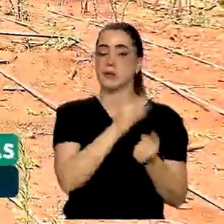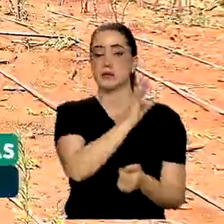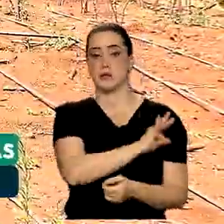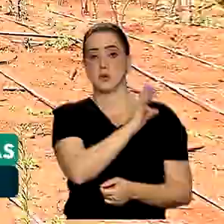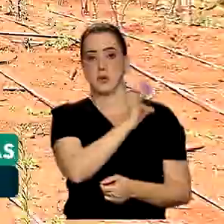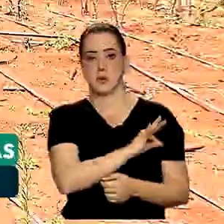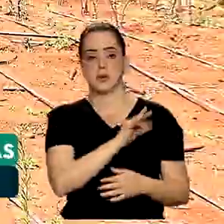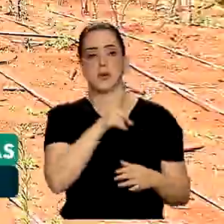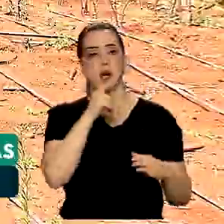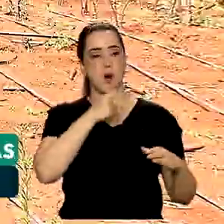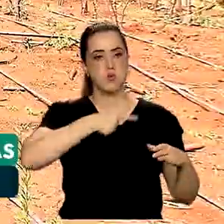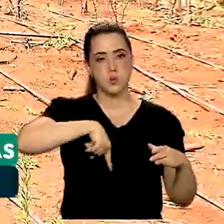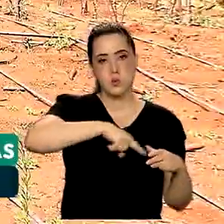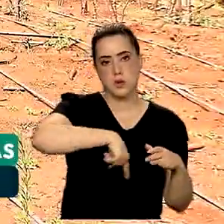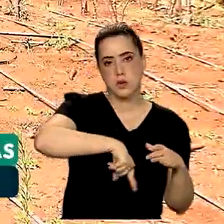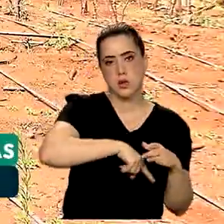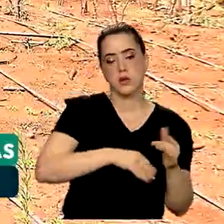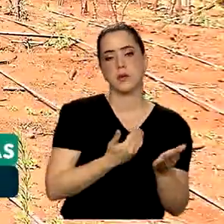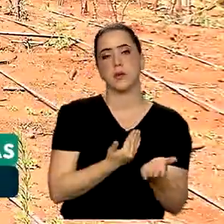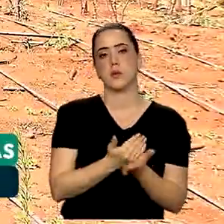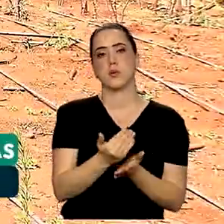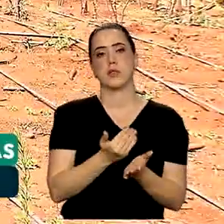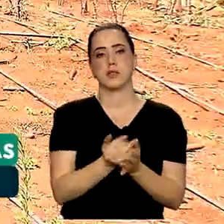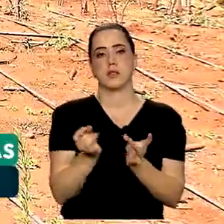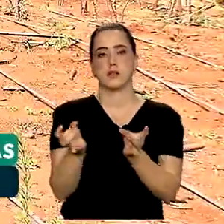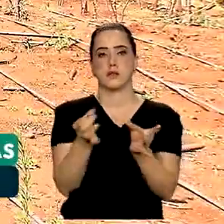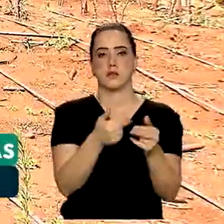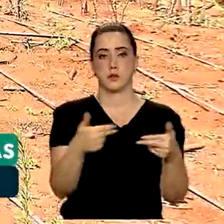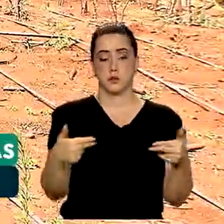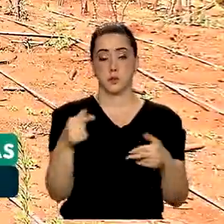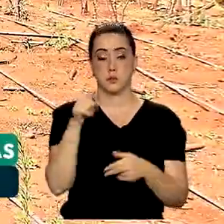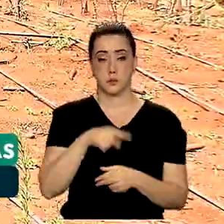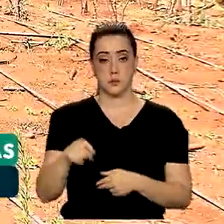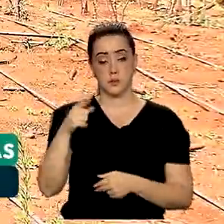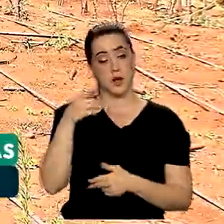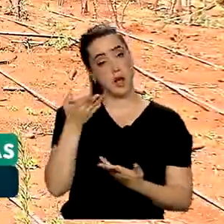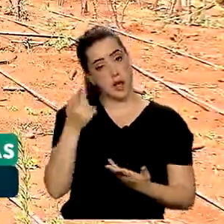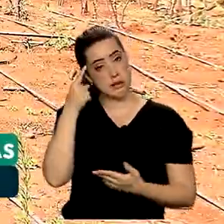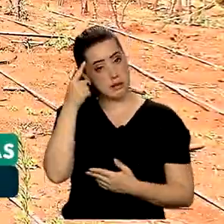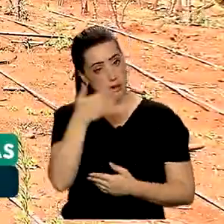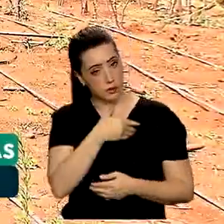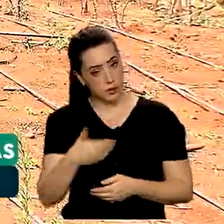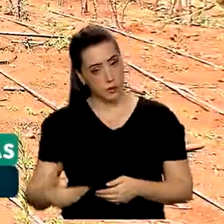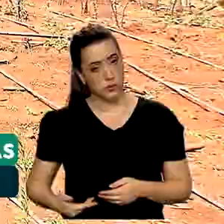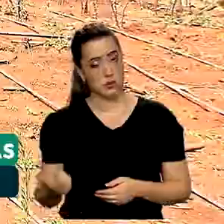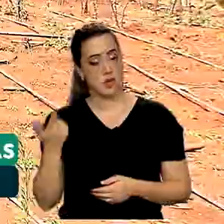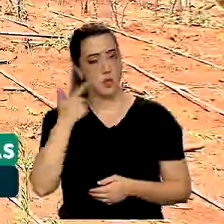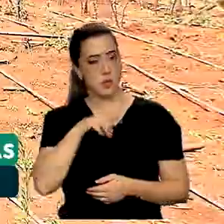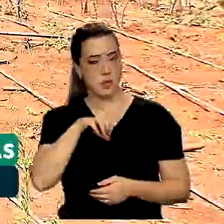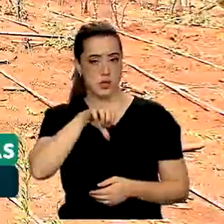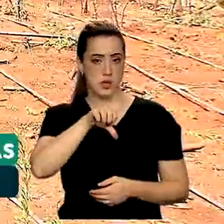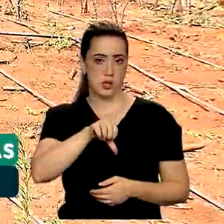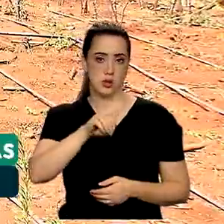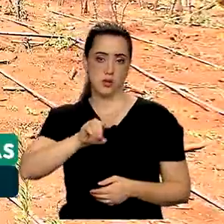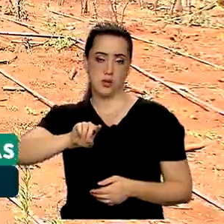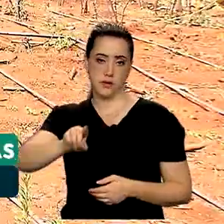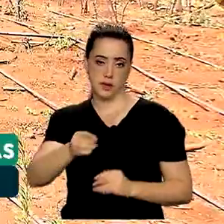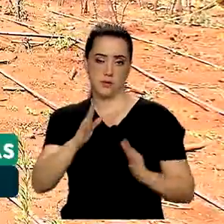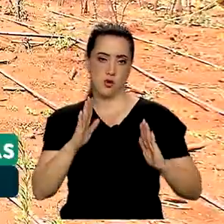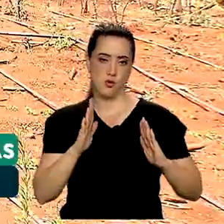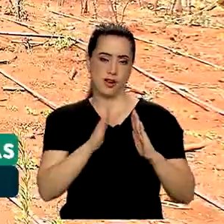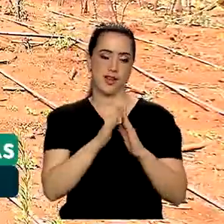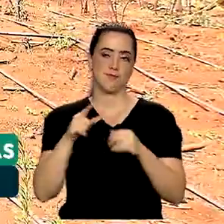cisternas e apoio para comercialização dos produtos. A ideia do governo é chegar a 90 mil quintais